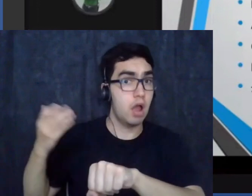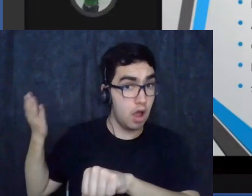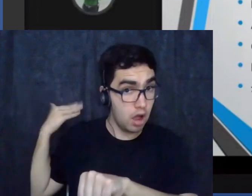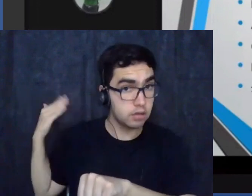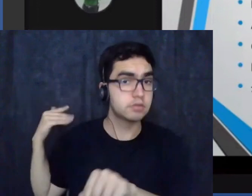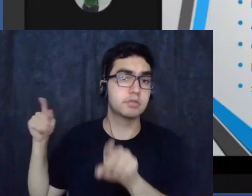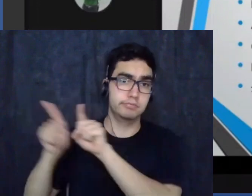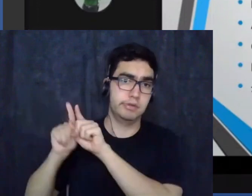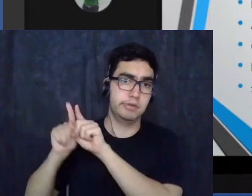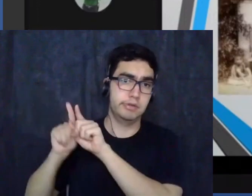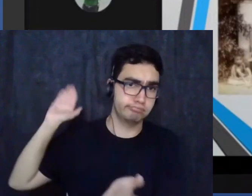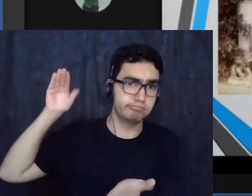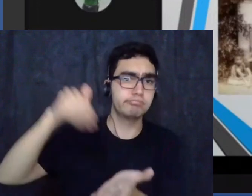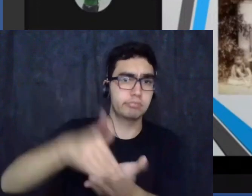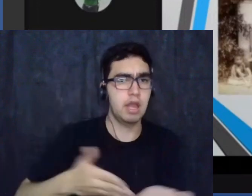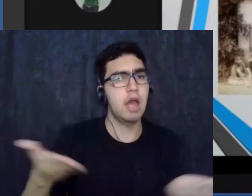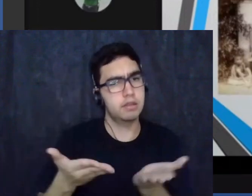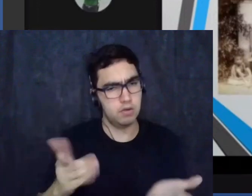slide